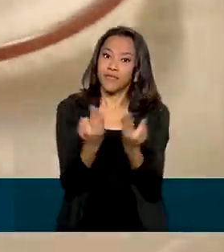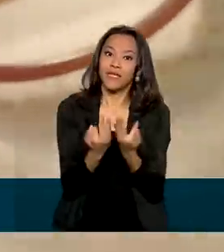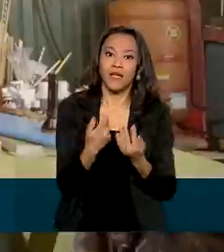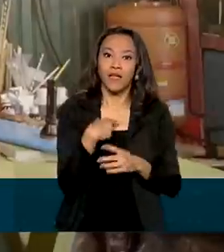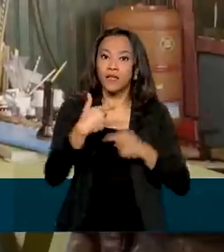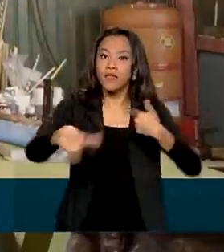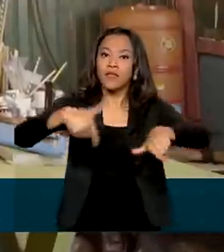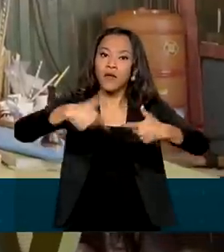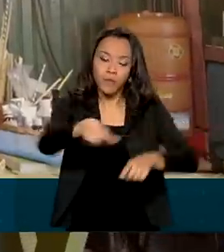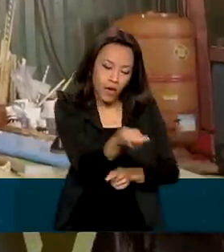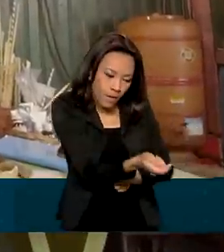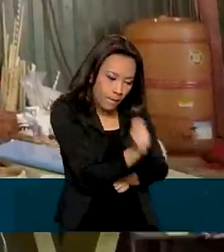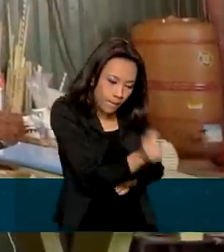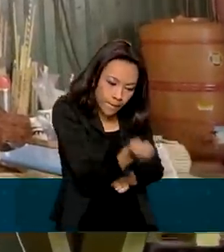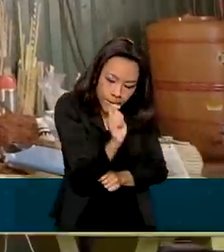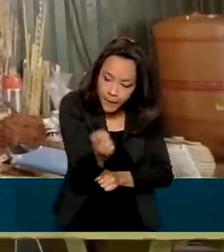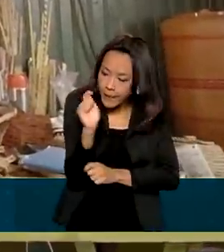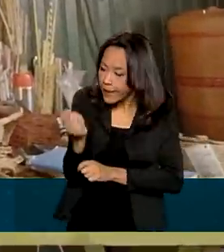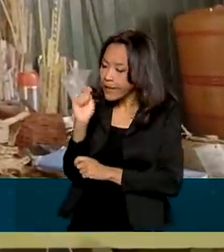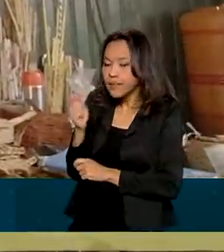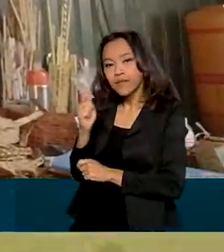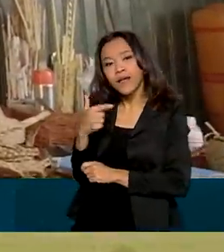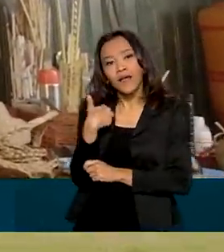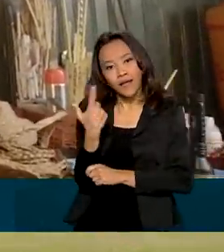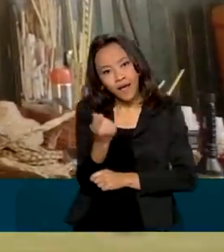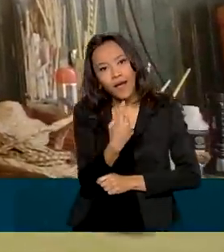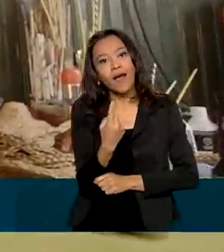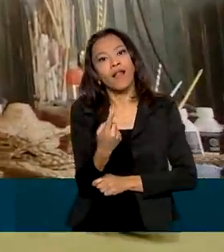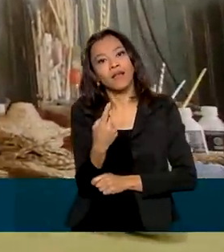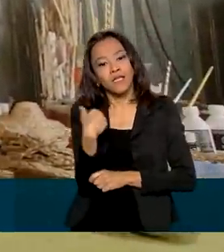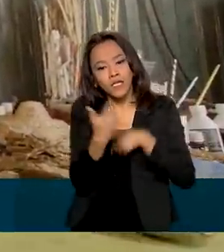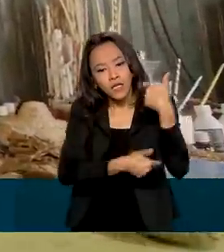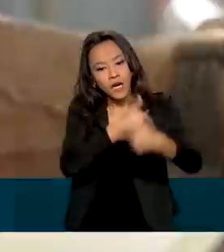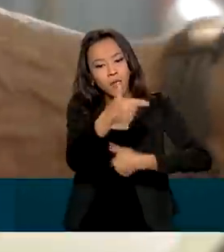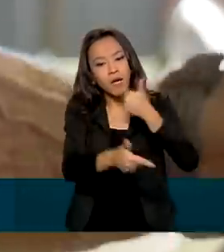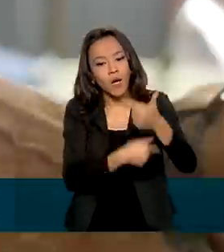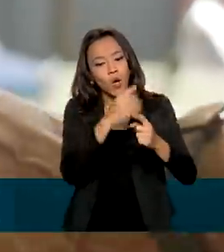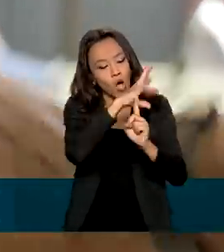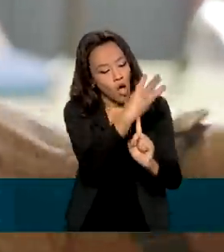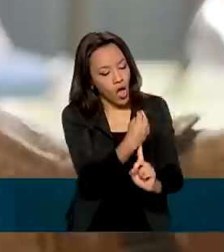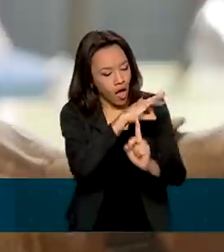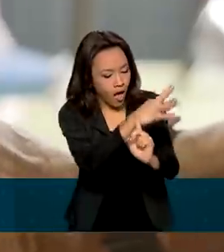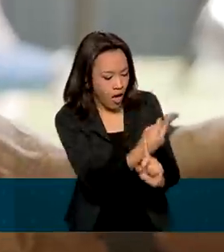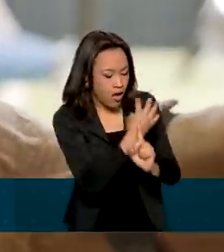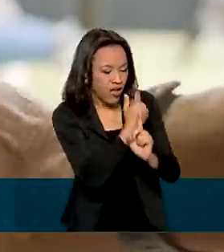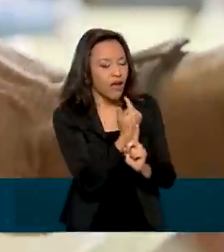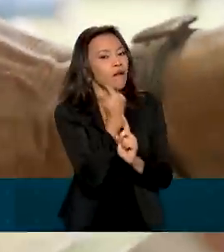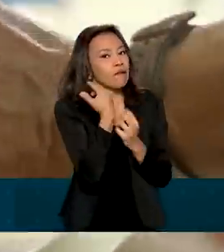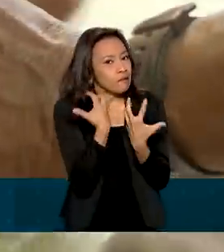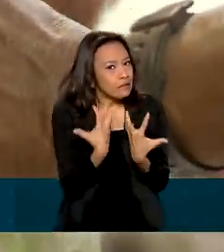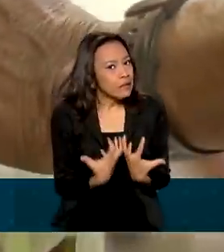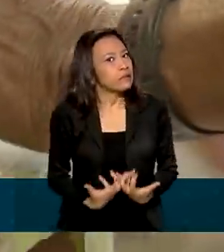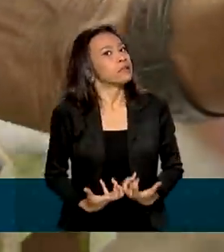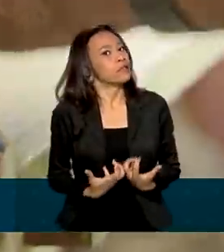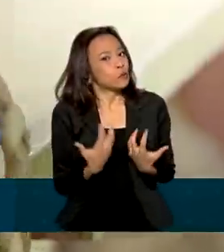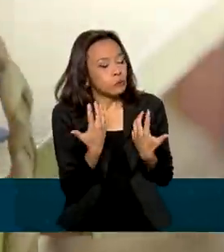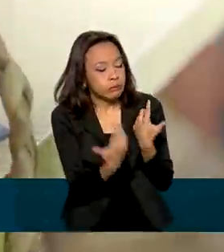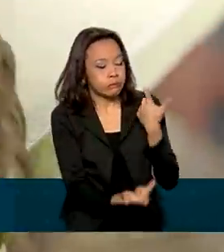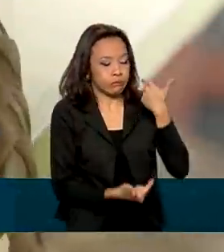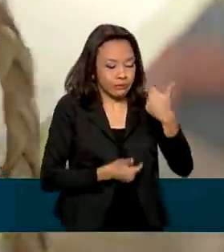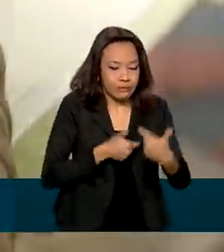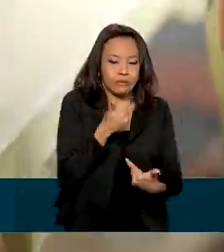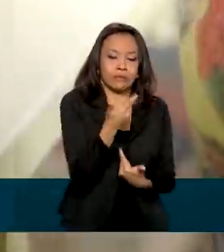da pesca e para ficar perto dos filhos, ela se dedicou ao artesanato. Um trabalho cansativo e ainda mais